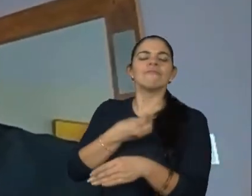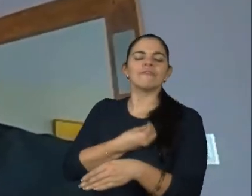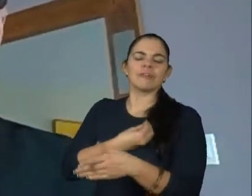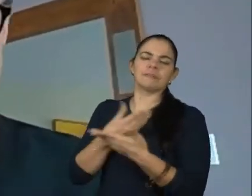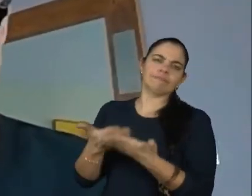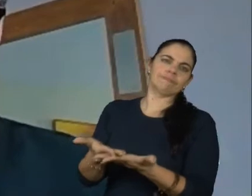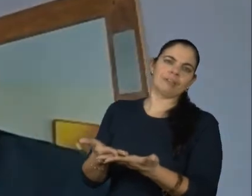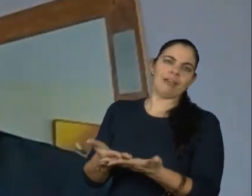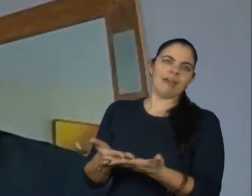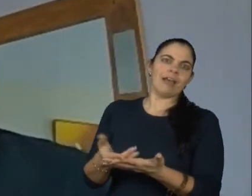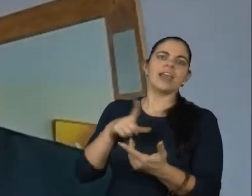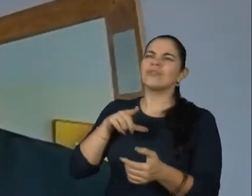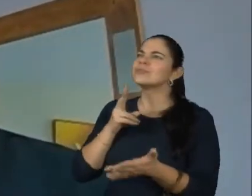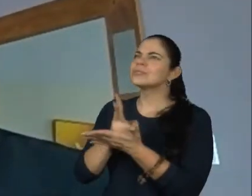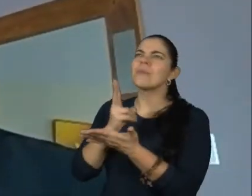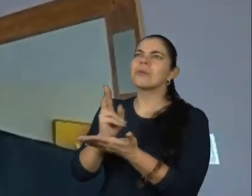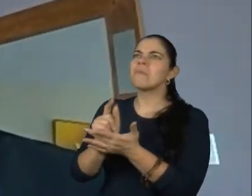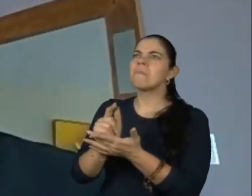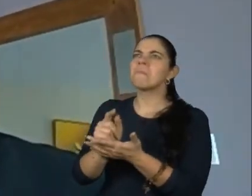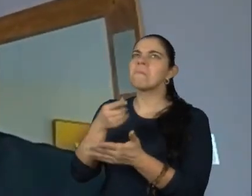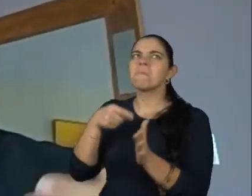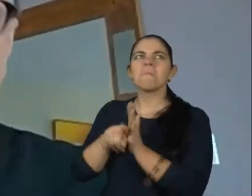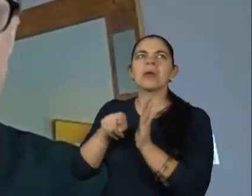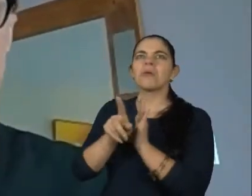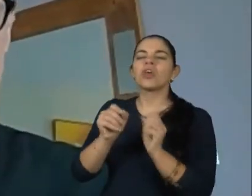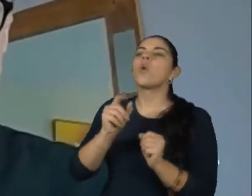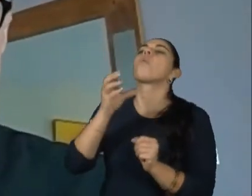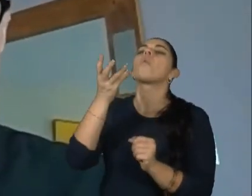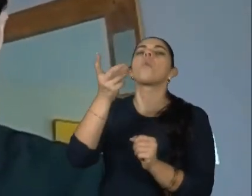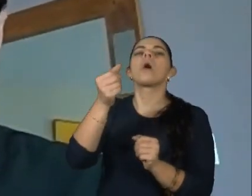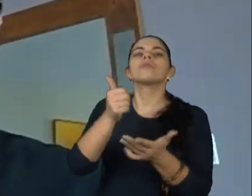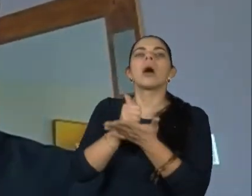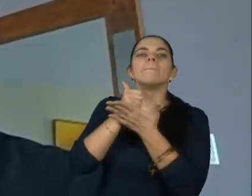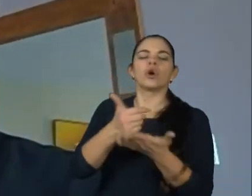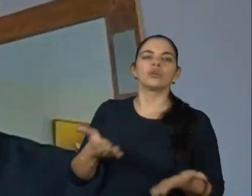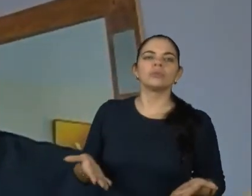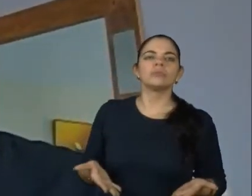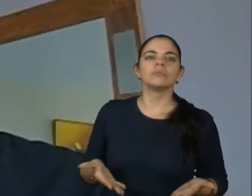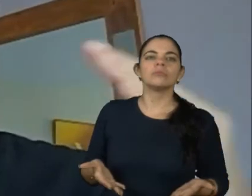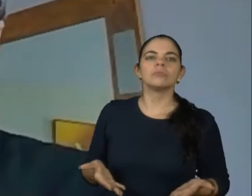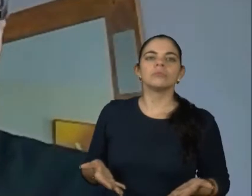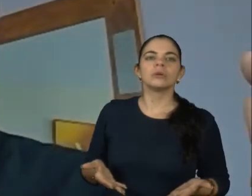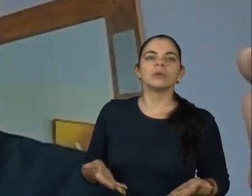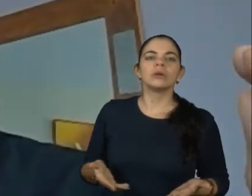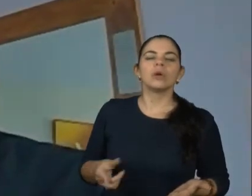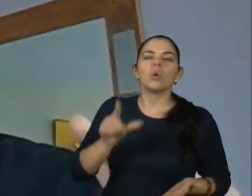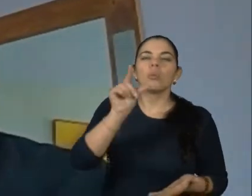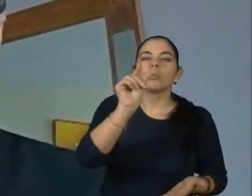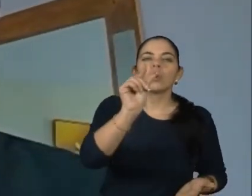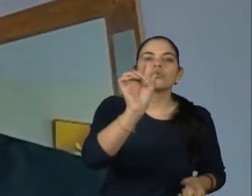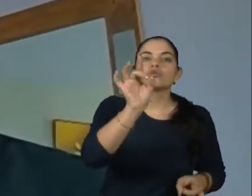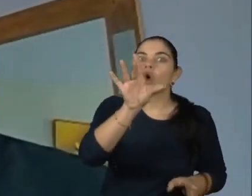Aí, sempre que me perguntam quanto de apoio você oferece, no máximo, o mínimo que ela